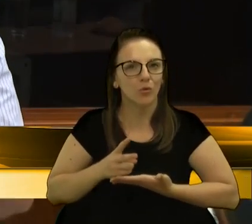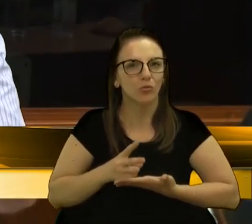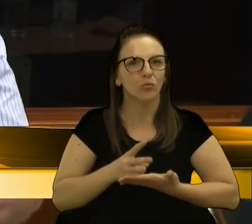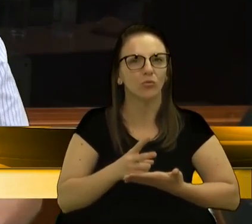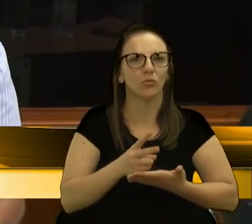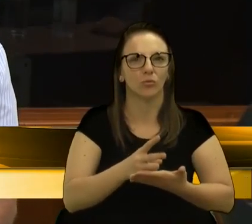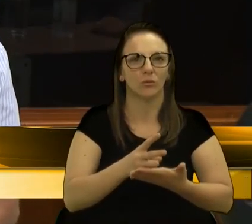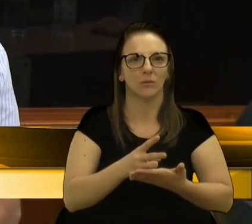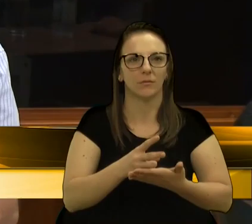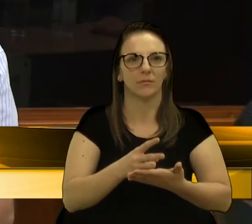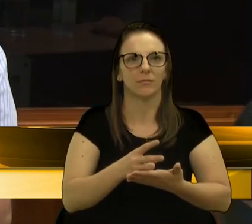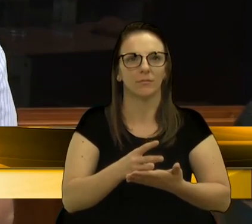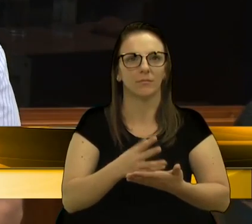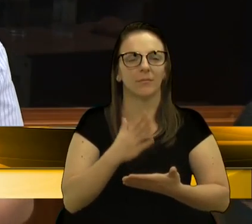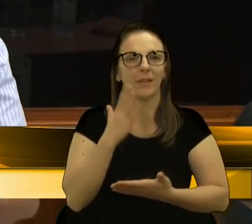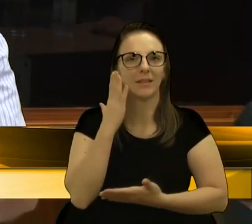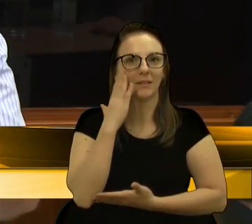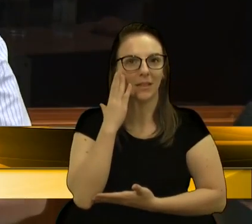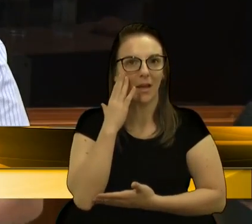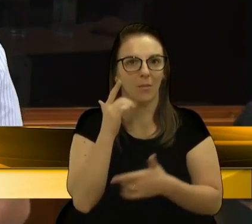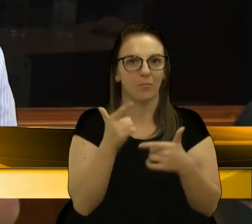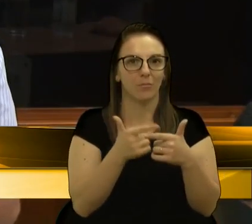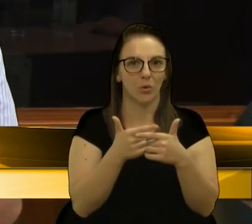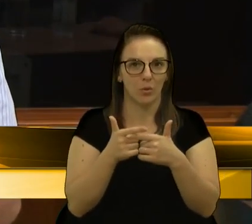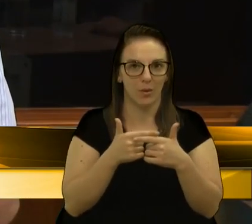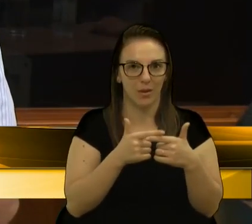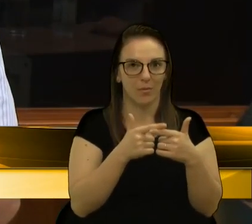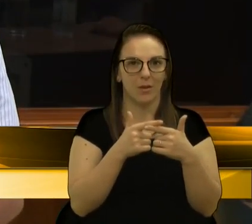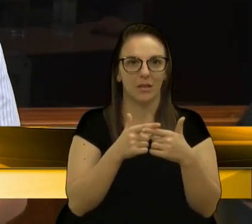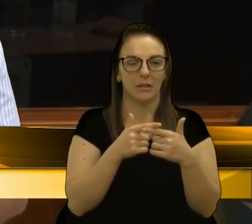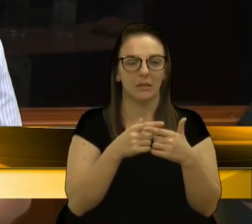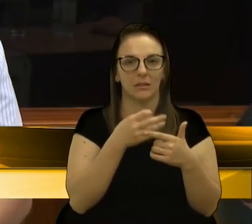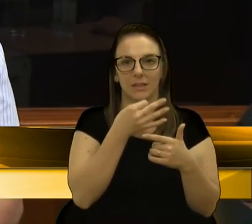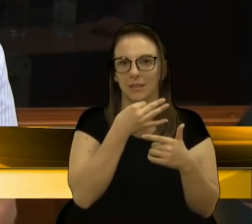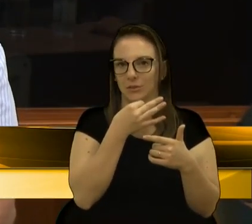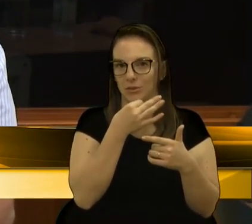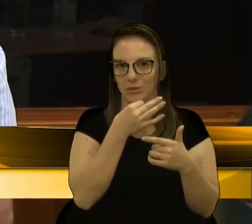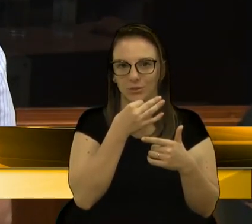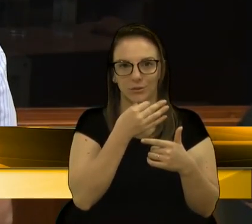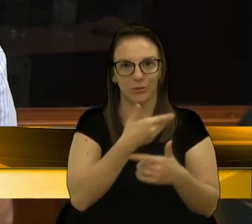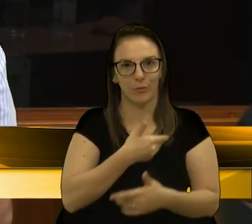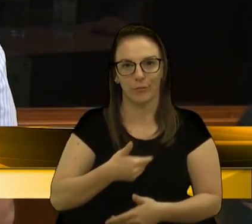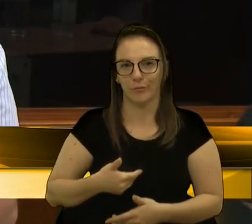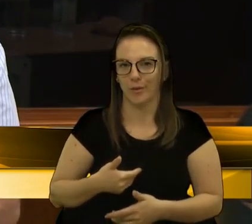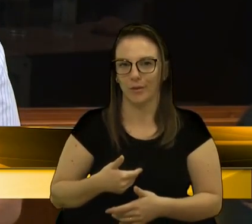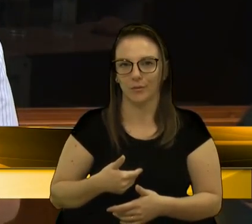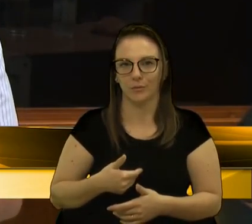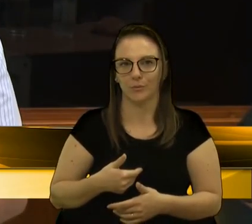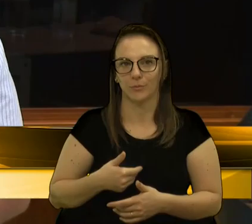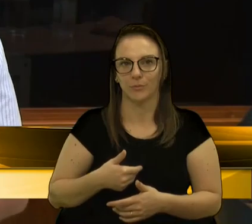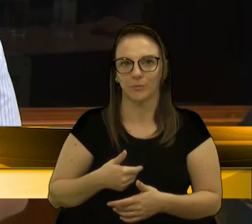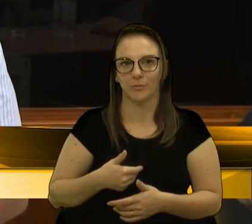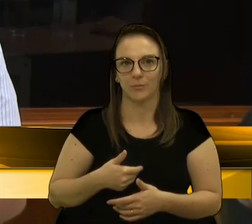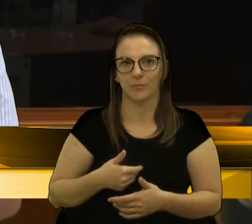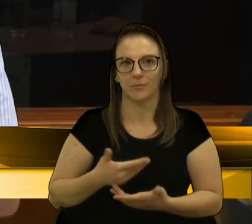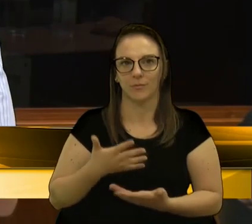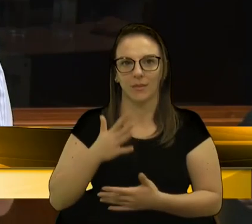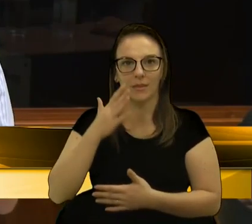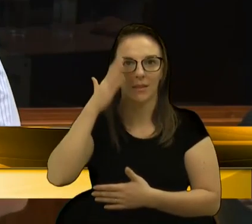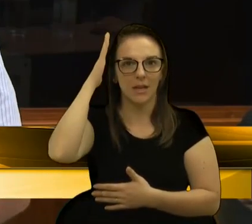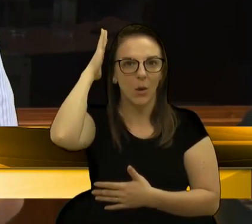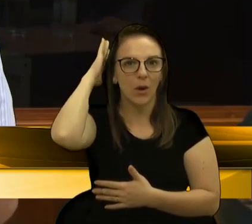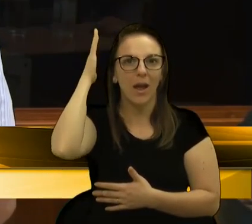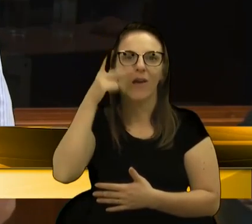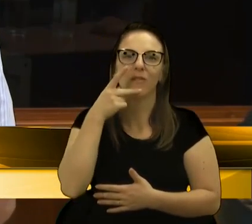a gente sabe que esse baque que teve em Caxias, naquele período ali, né, do governo Guerra, se não, hoje, a